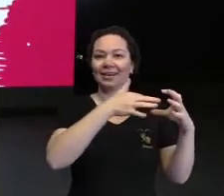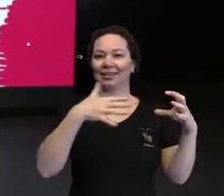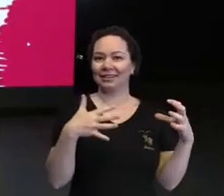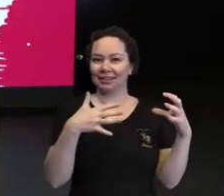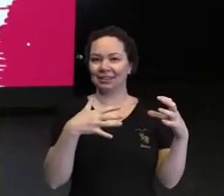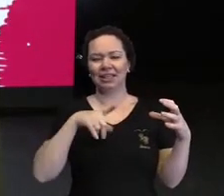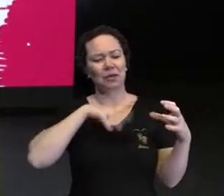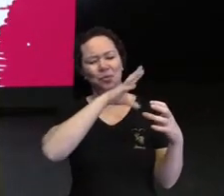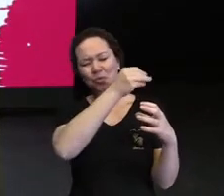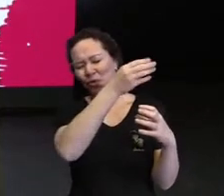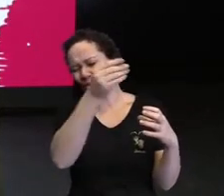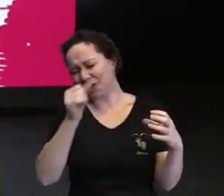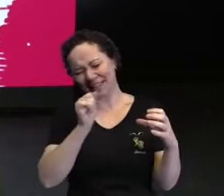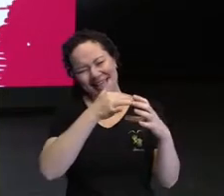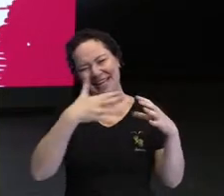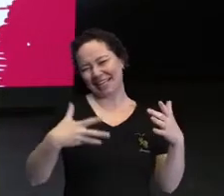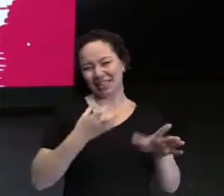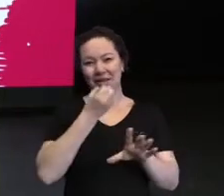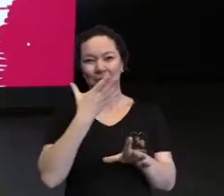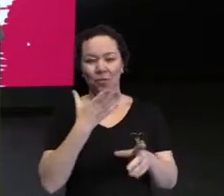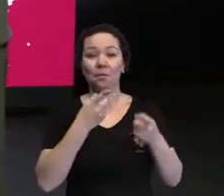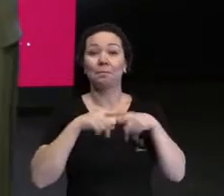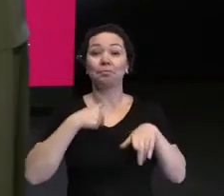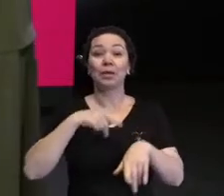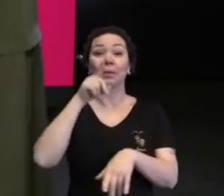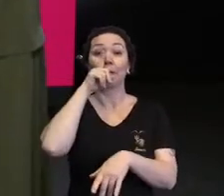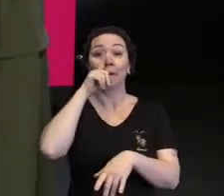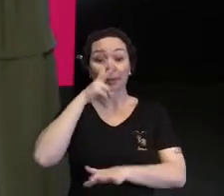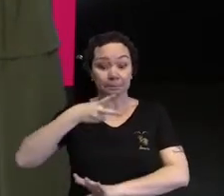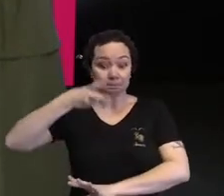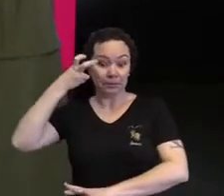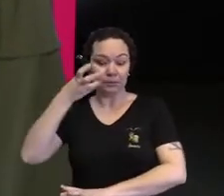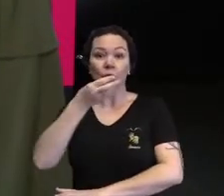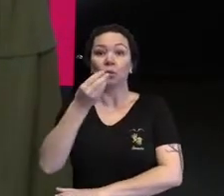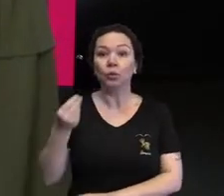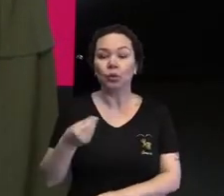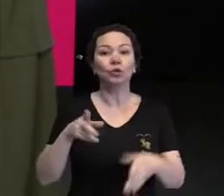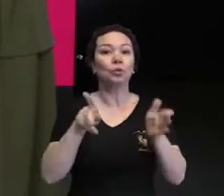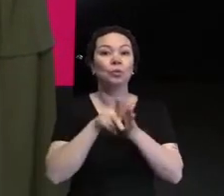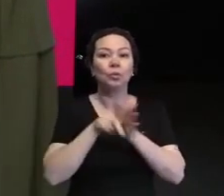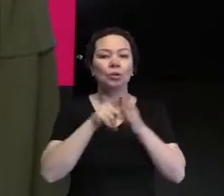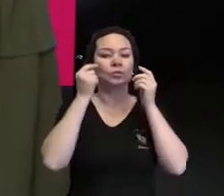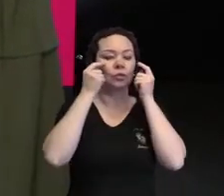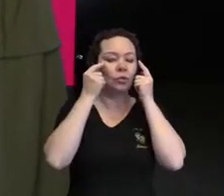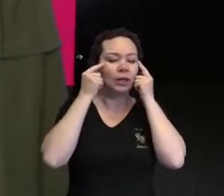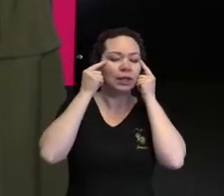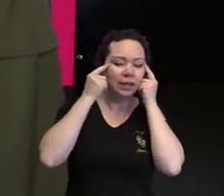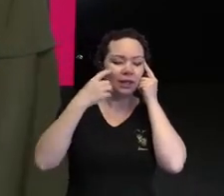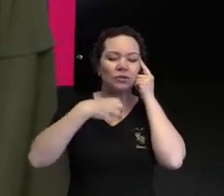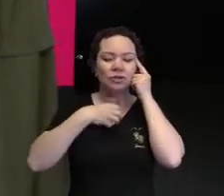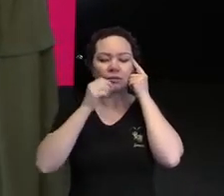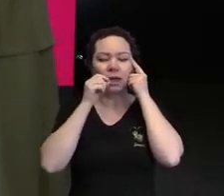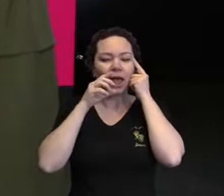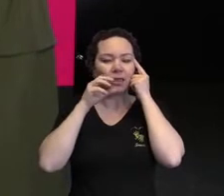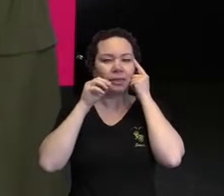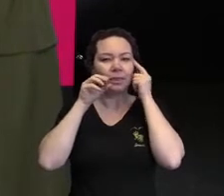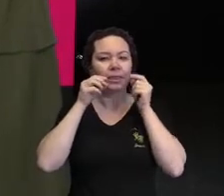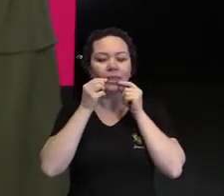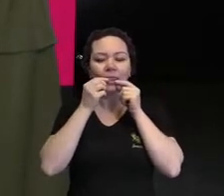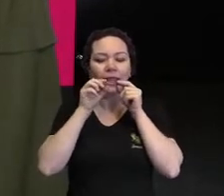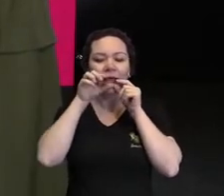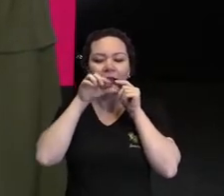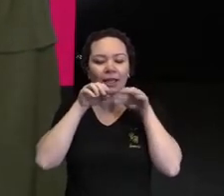E isso ajudou muito, porque foi ela que percebeu os sinais da hipotonia, dos olhinhos puxados, da frouxidão muscular.